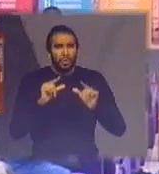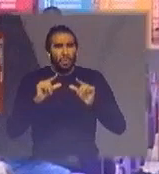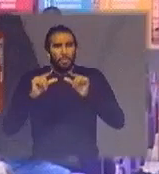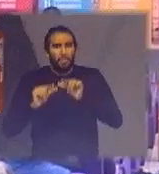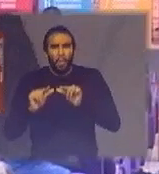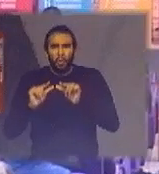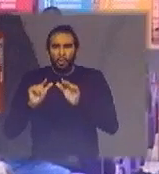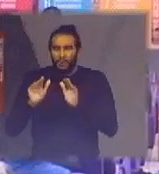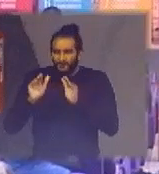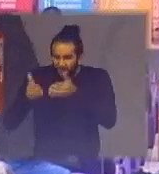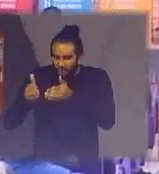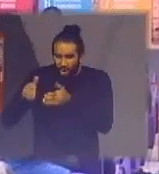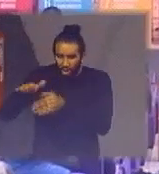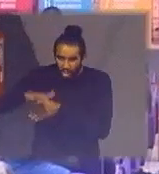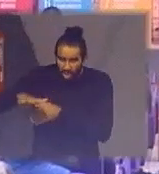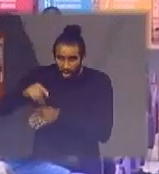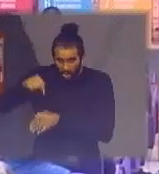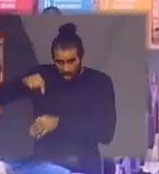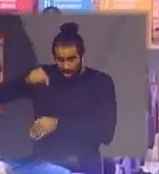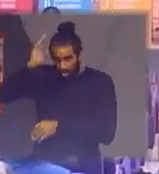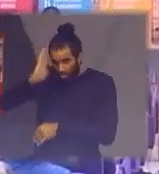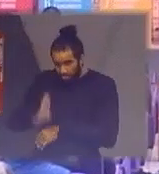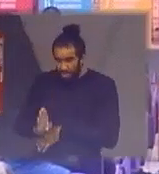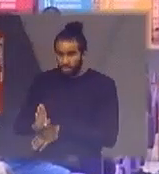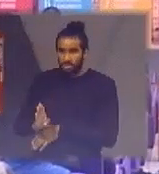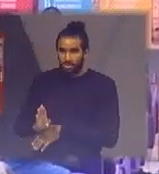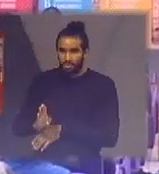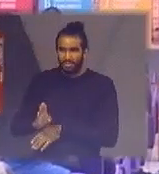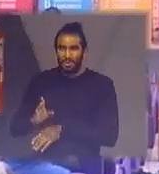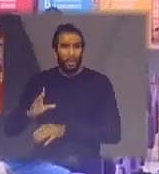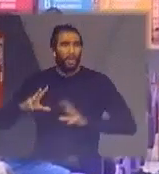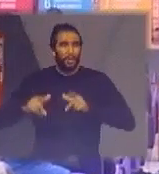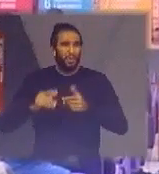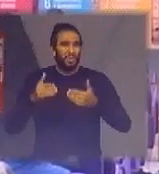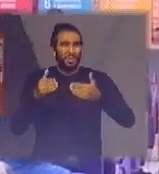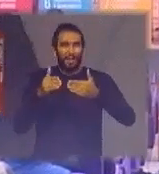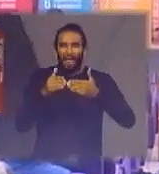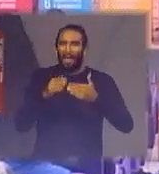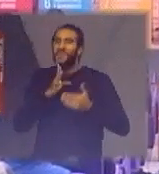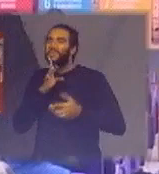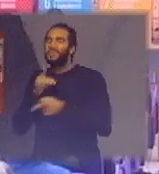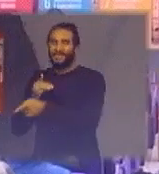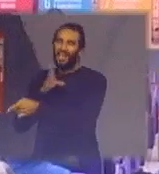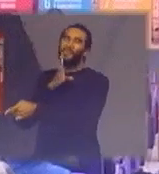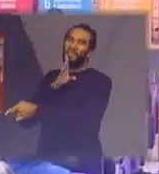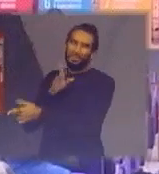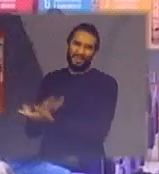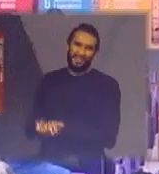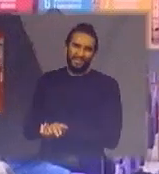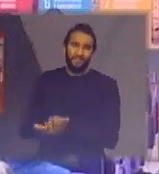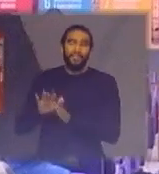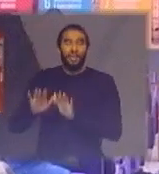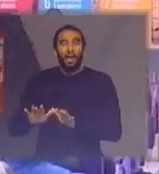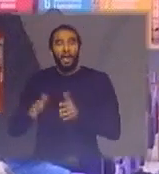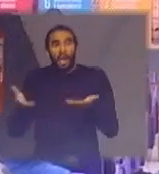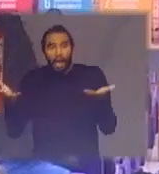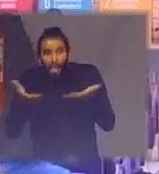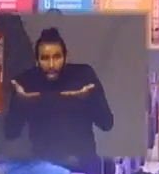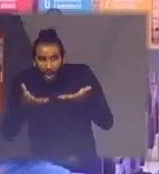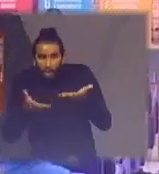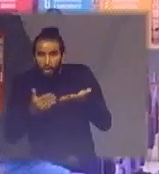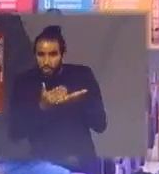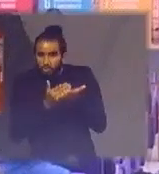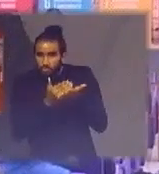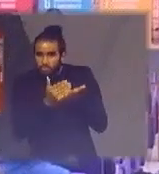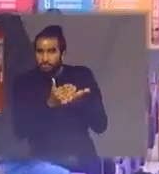especialistas nessa área no Brasil a gente conhece todo mundo todo mundo se conhece a gente vai para os eventos basicamente as mesmas pessoas agora estão começando a surgir